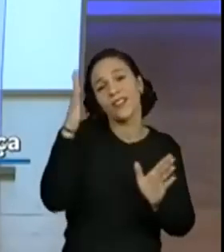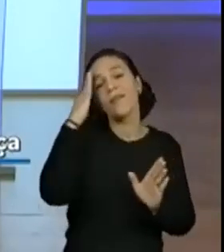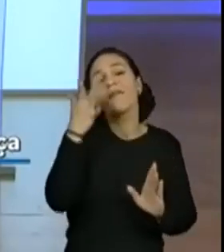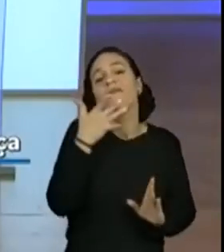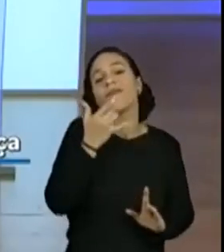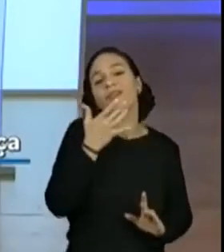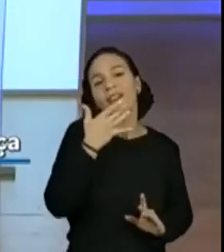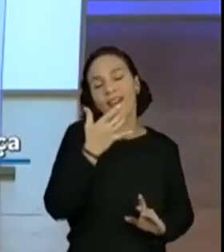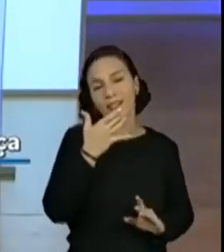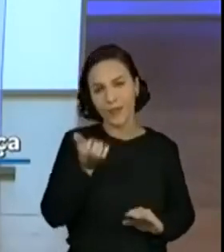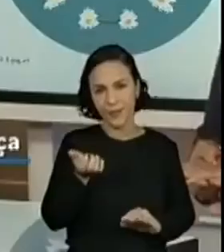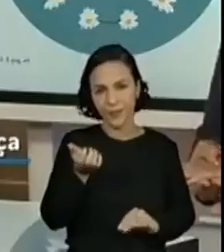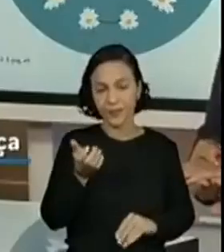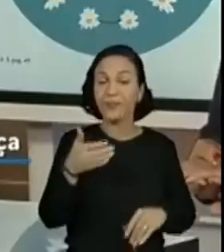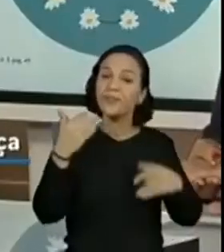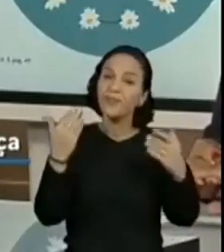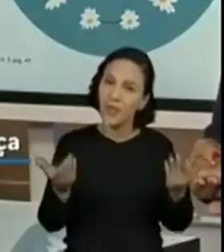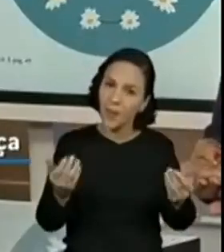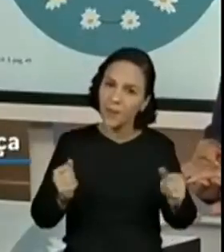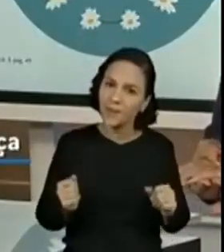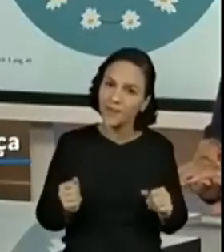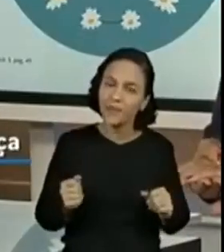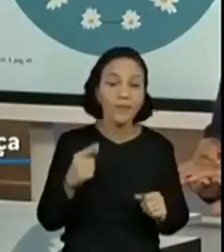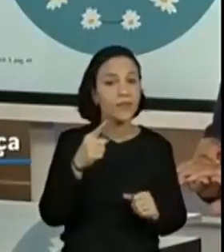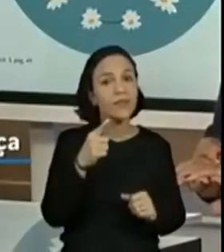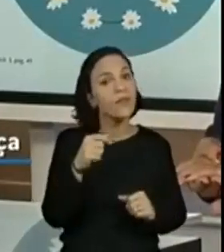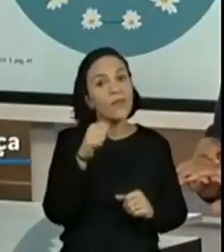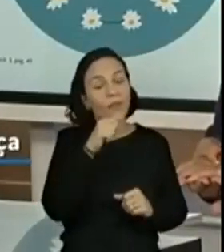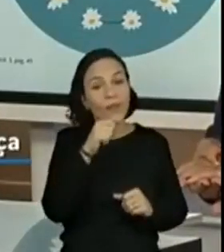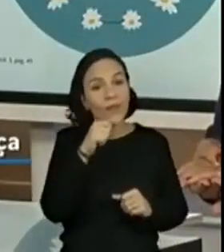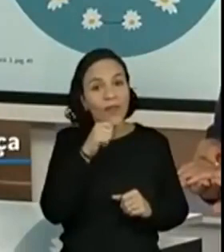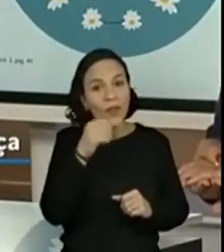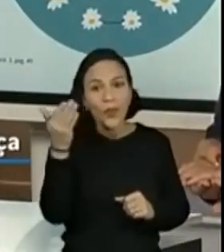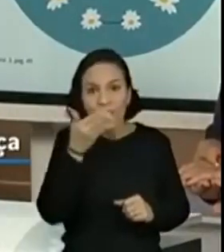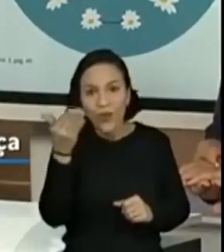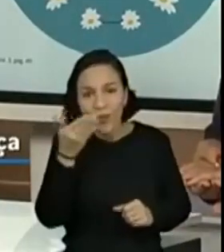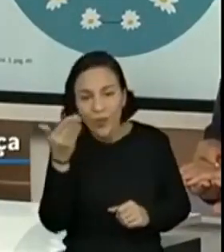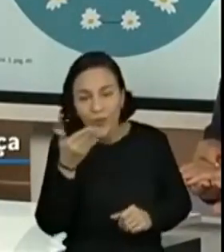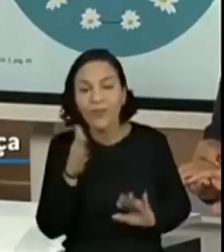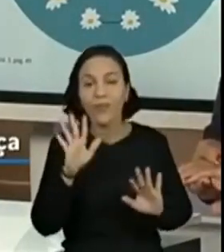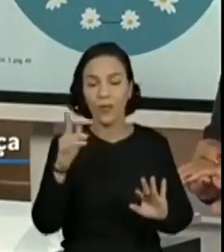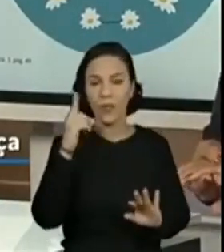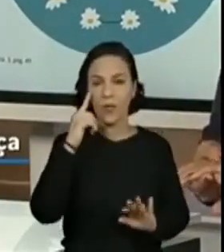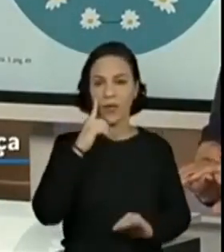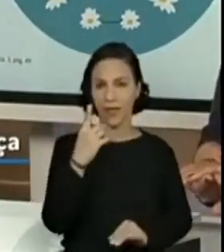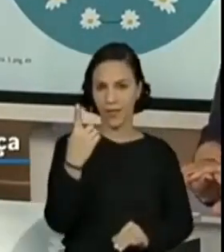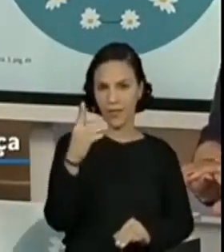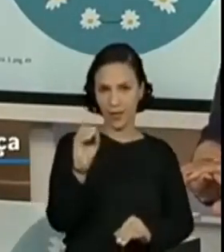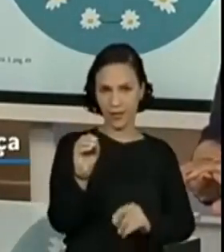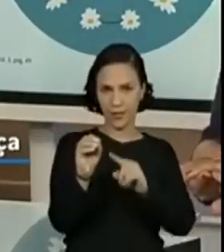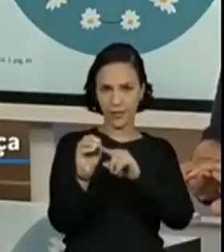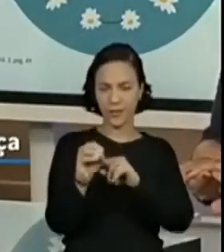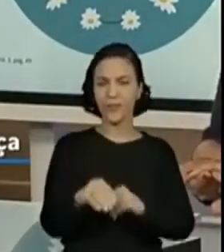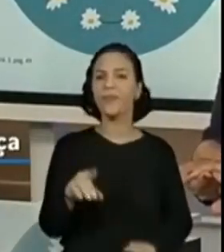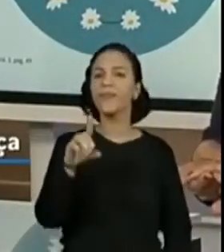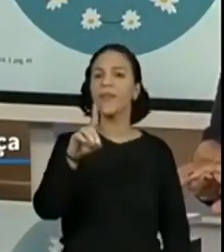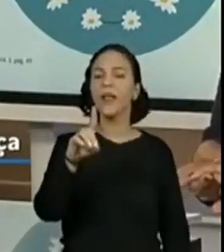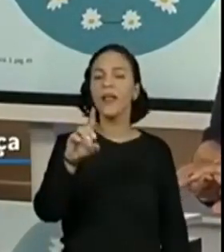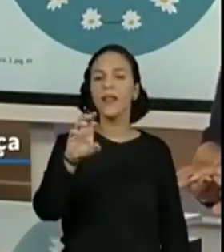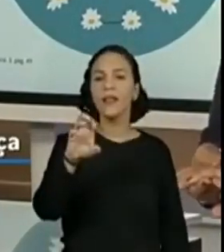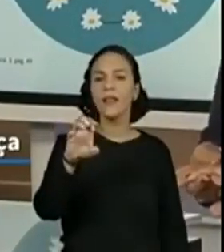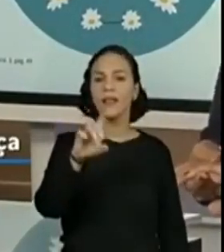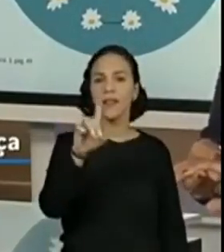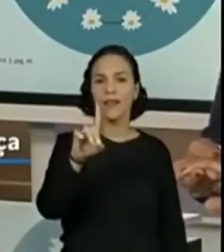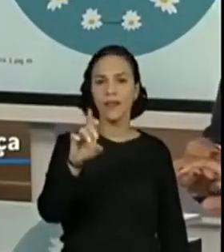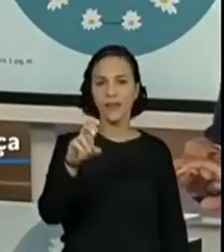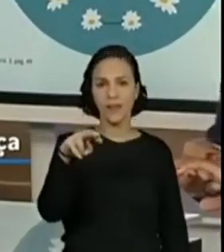não é verdade? Então, criançada que ainda não tinha visto, o dez é uma dezena. E quando eu tenho mais